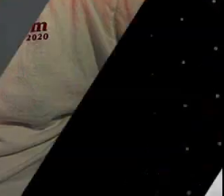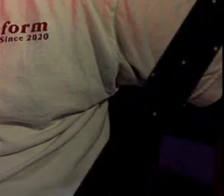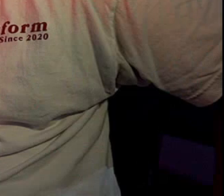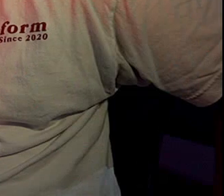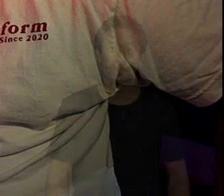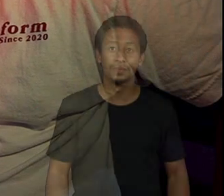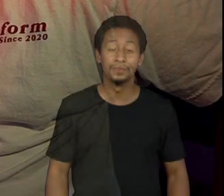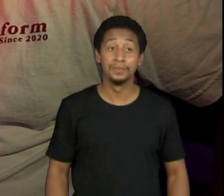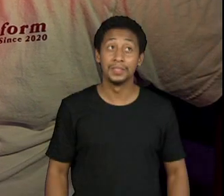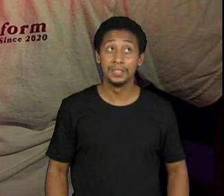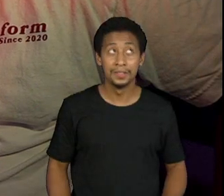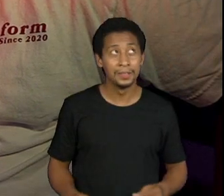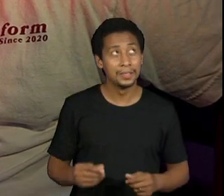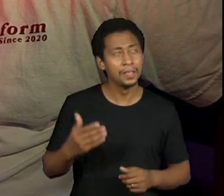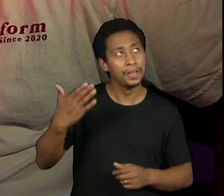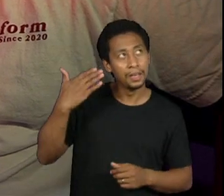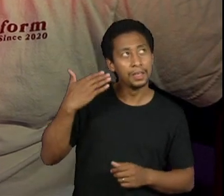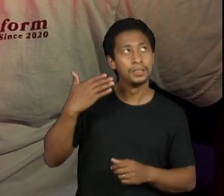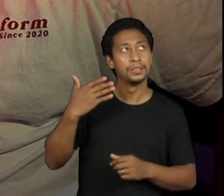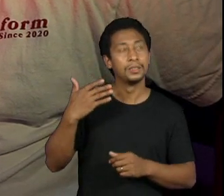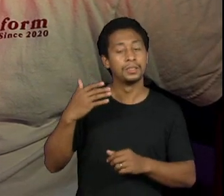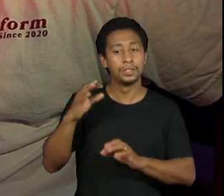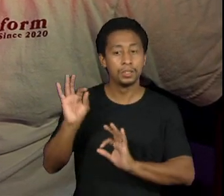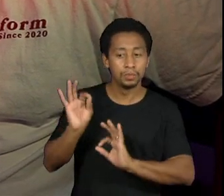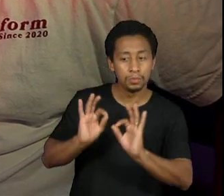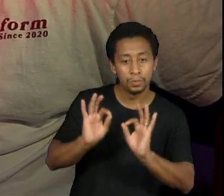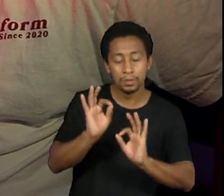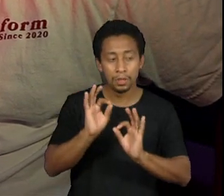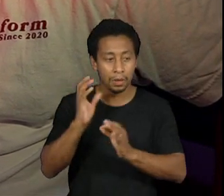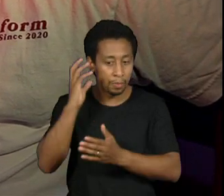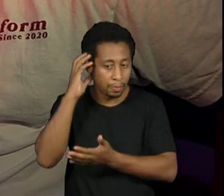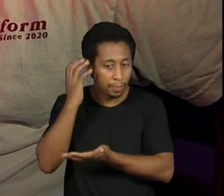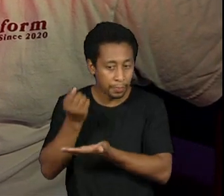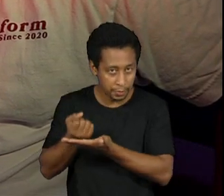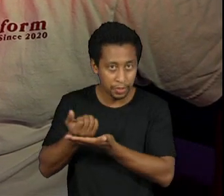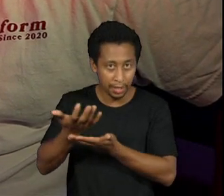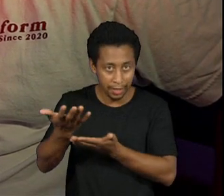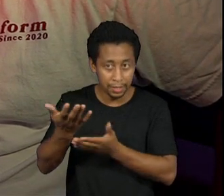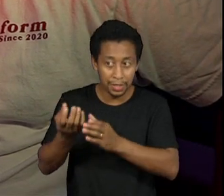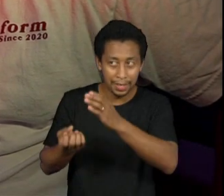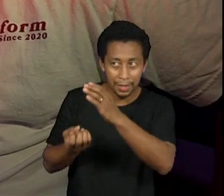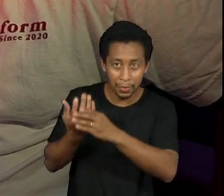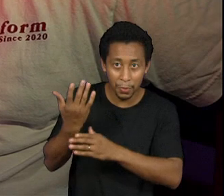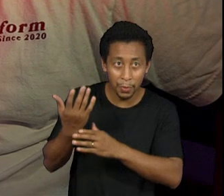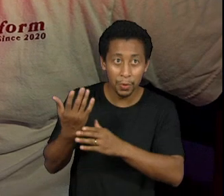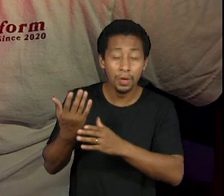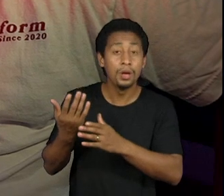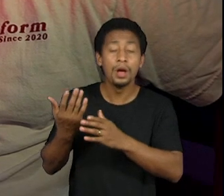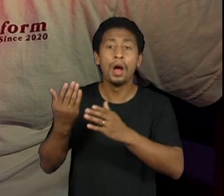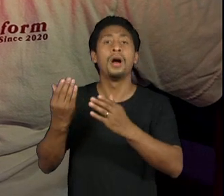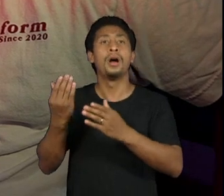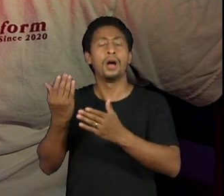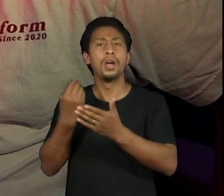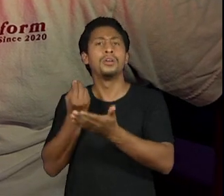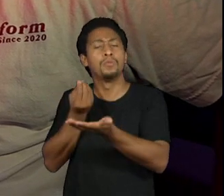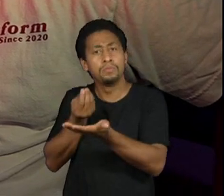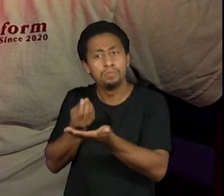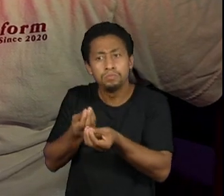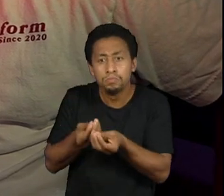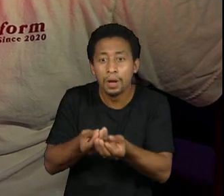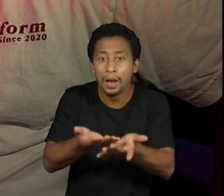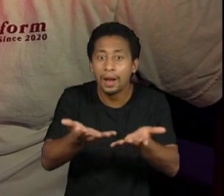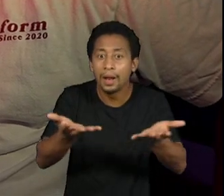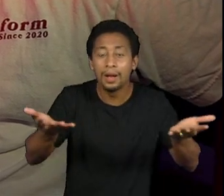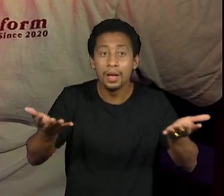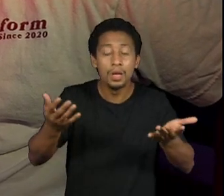Um episódio que a gente fez, que eu não esperava que a gente fosse entrar numa parada tão real